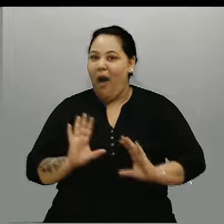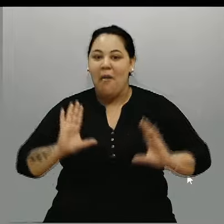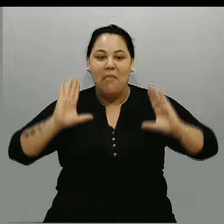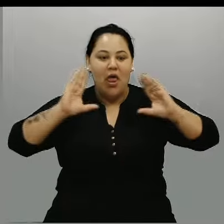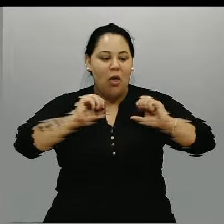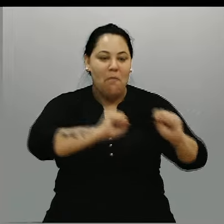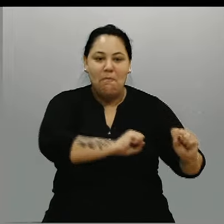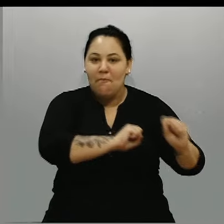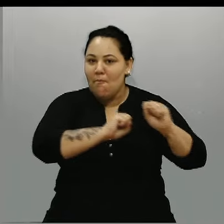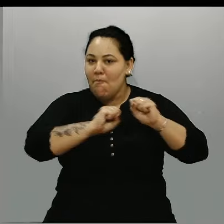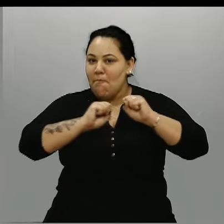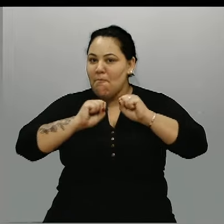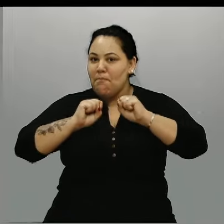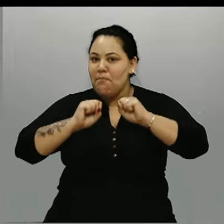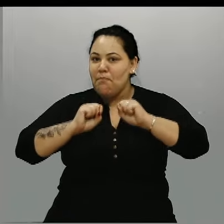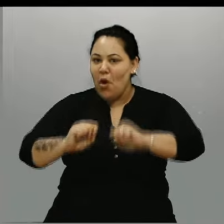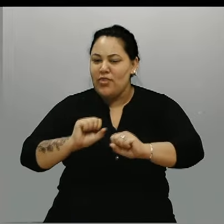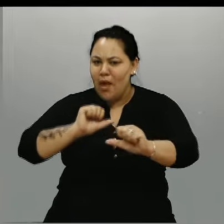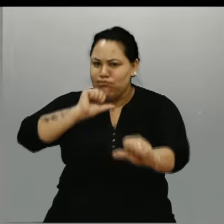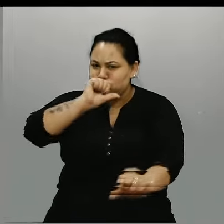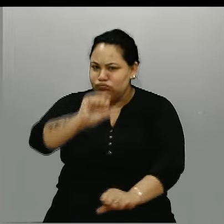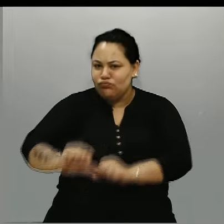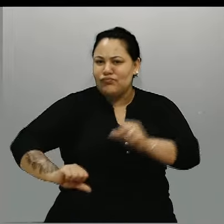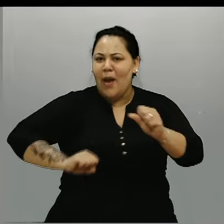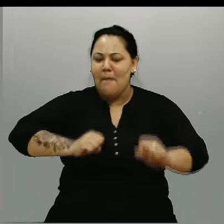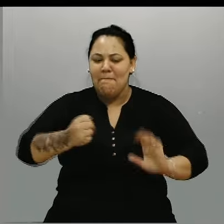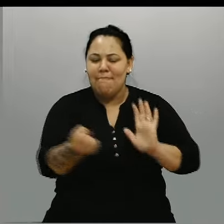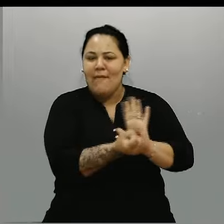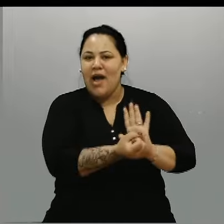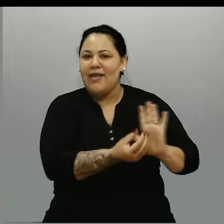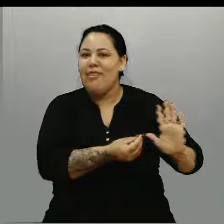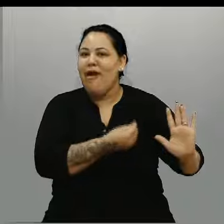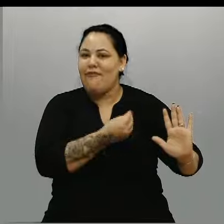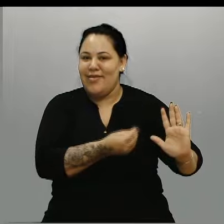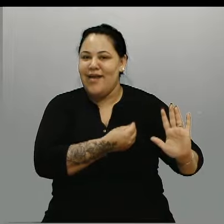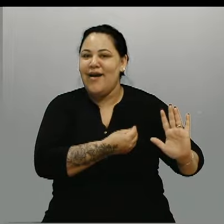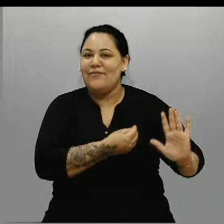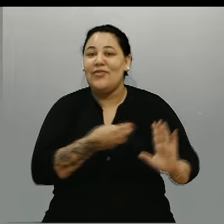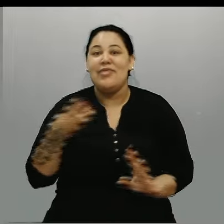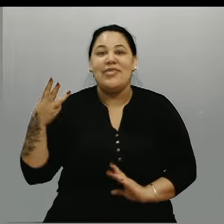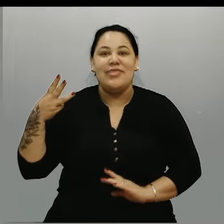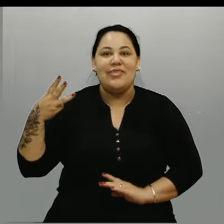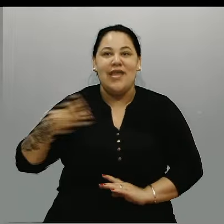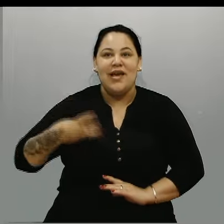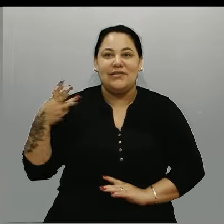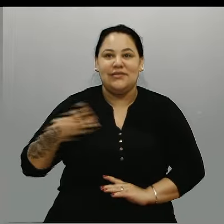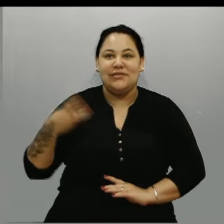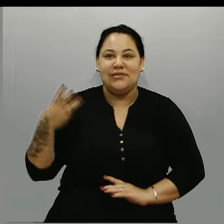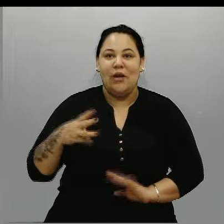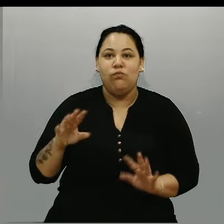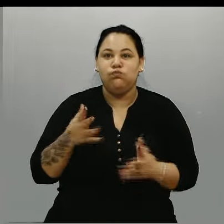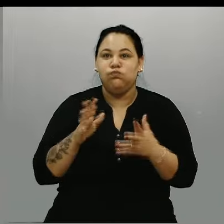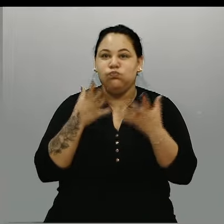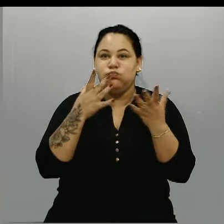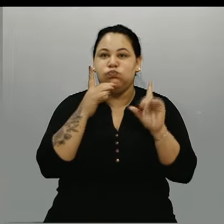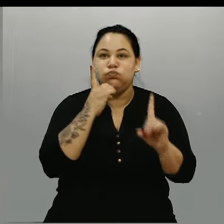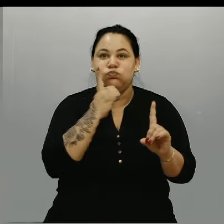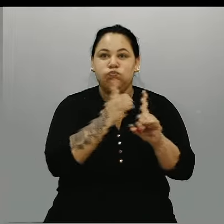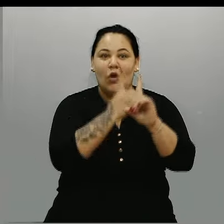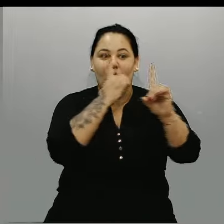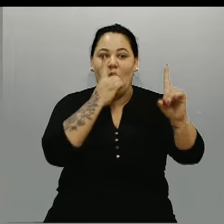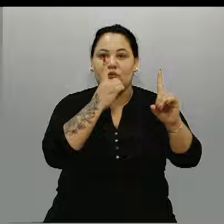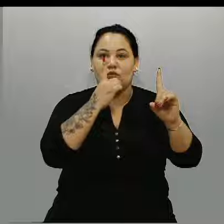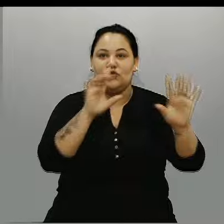transformação que vão marcar a sua vida Terceira Cruzada Internacional de Avivamento